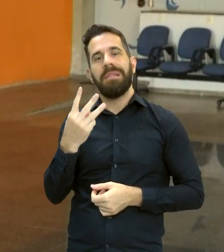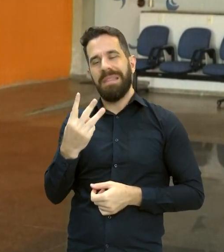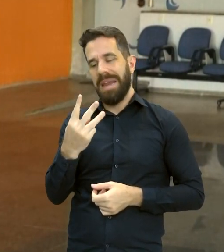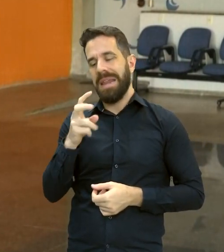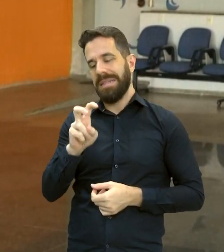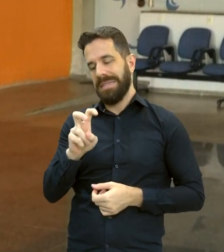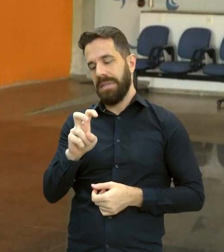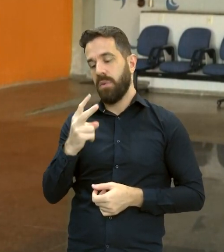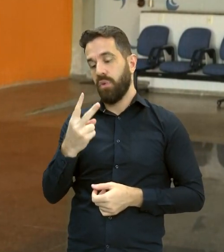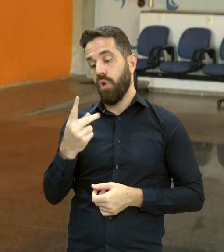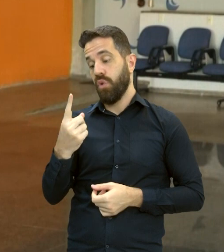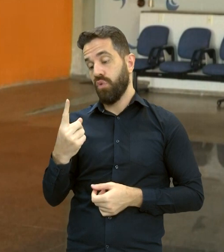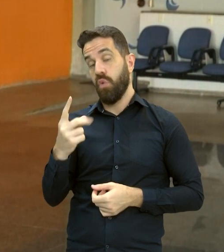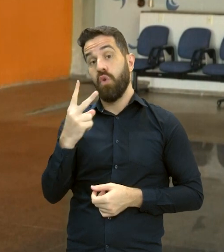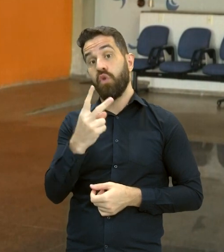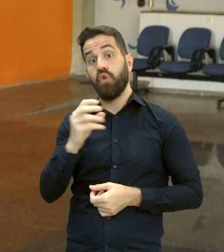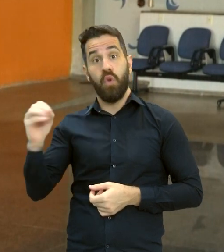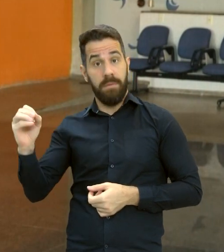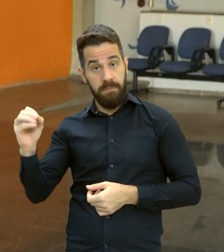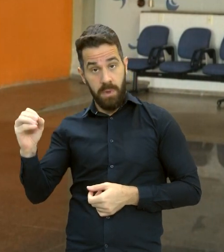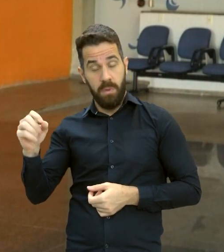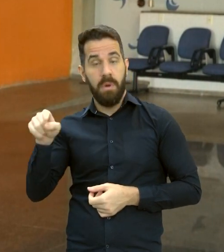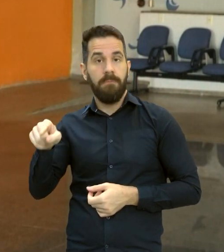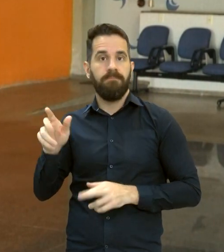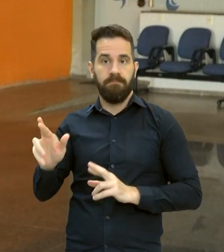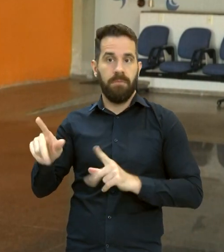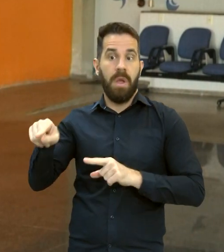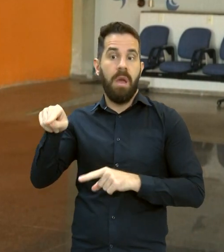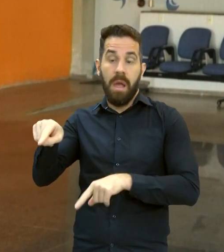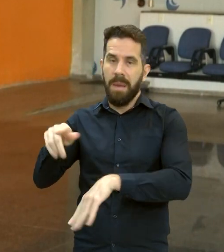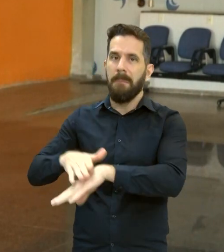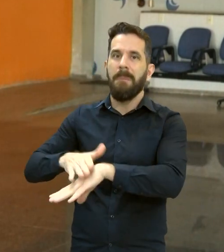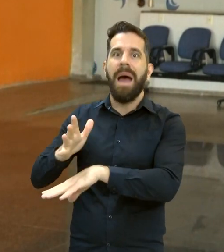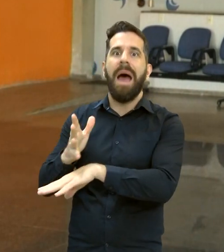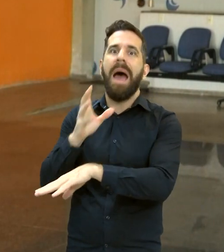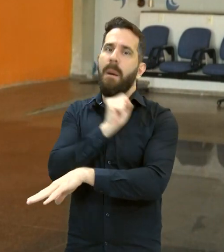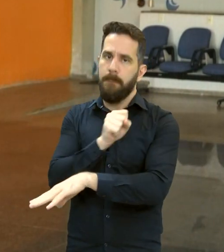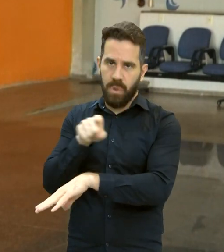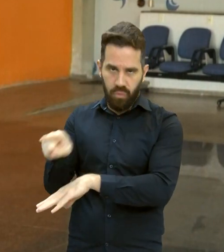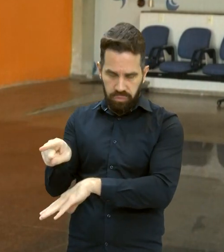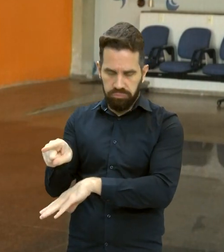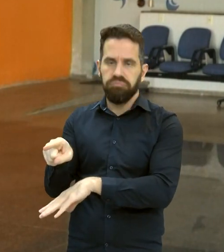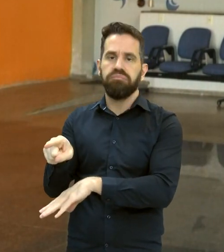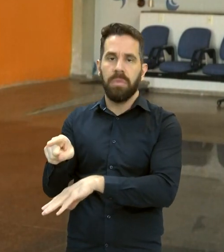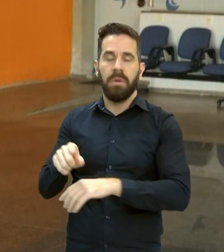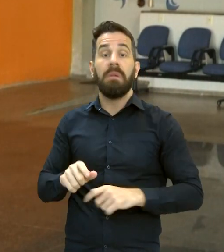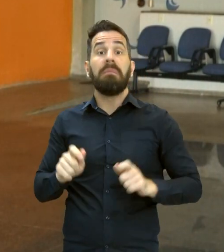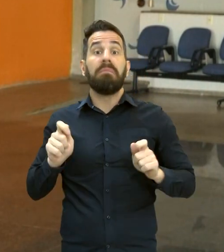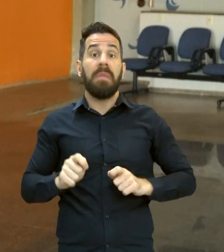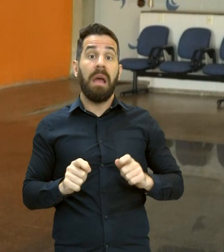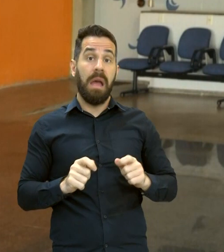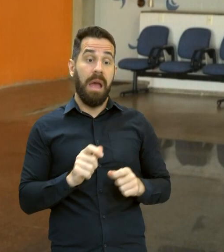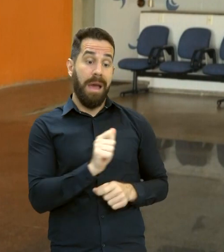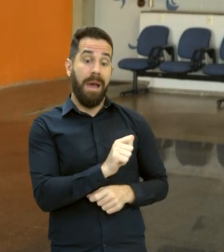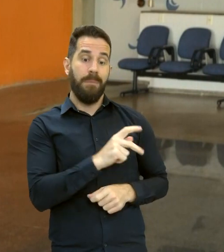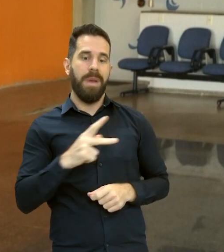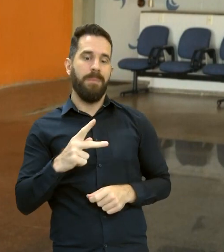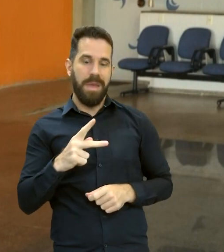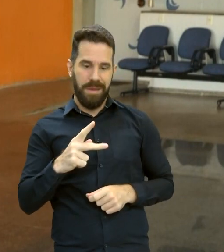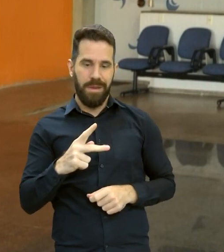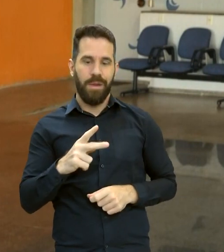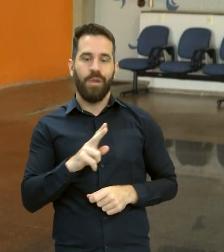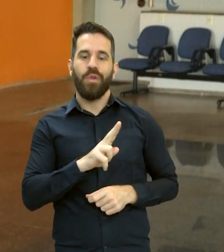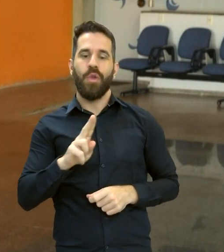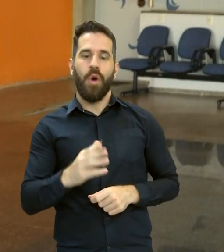então, que a preferência nossa, porque o atendimento é mais ágil, pelo aplicativo, o MioFG no módulo de segurança.